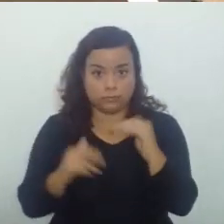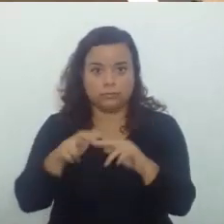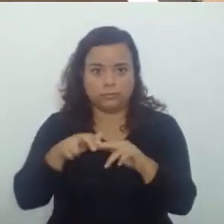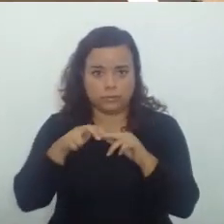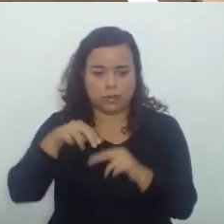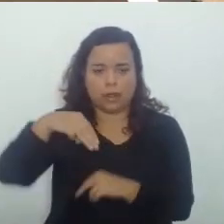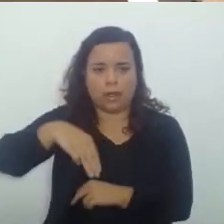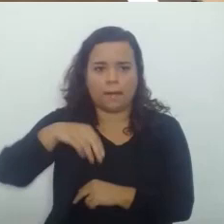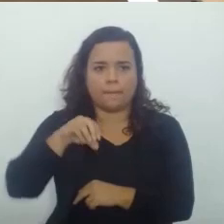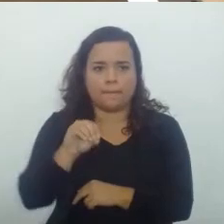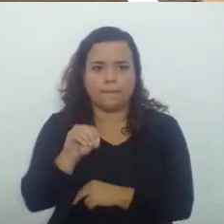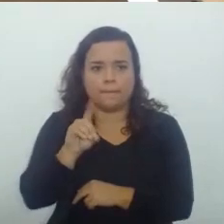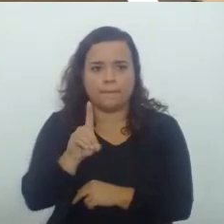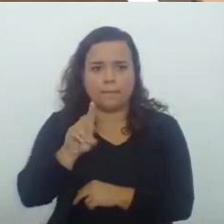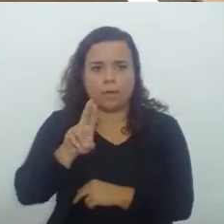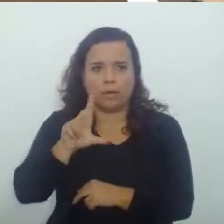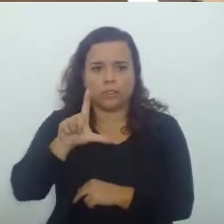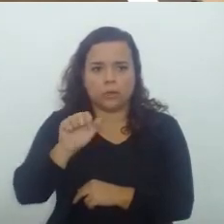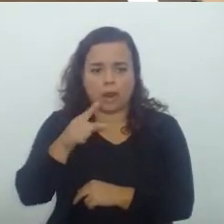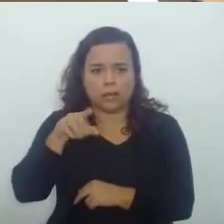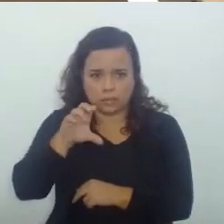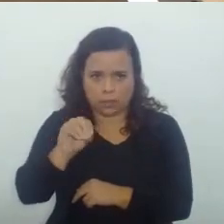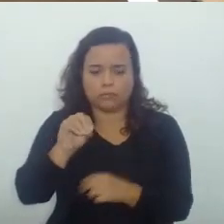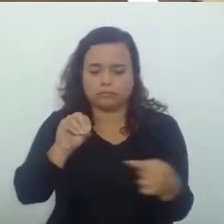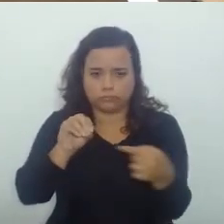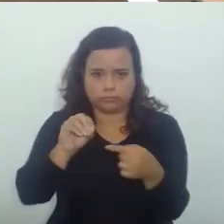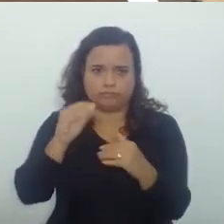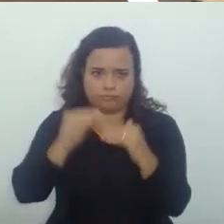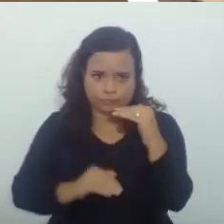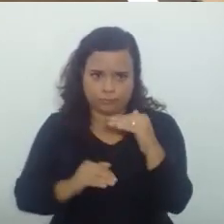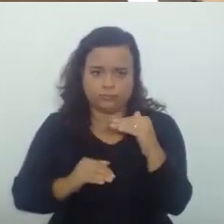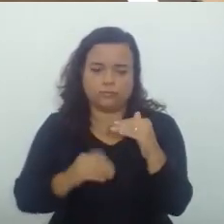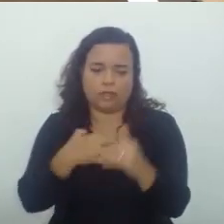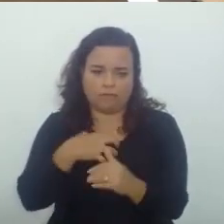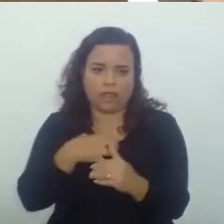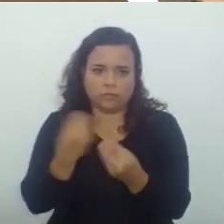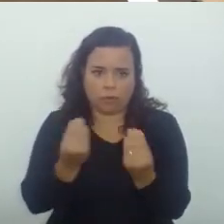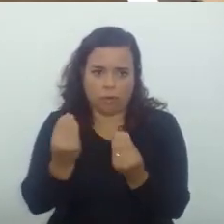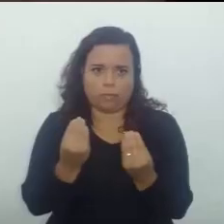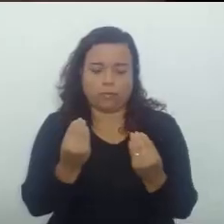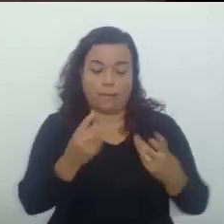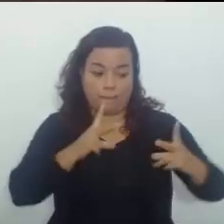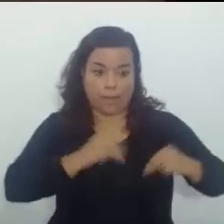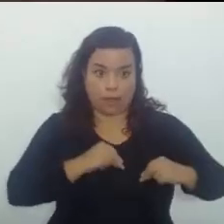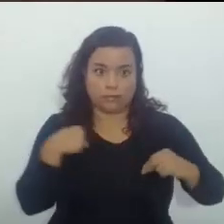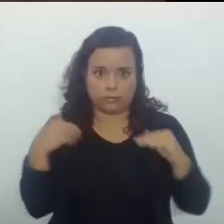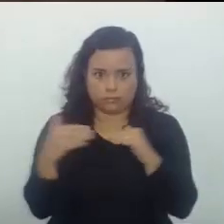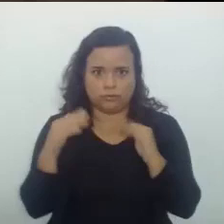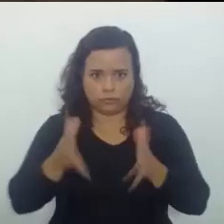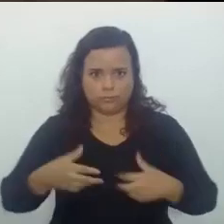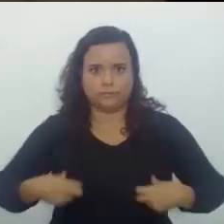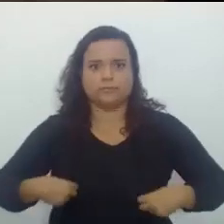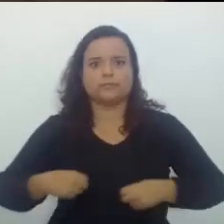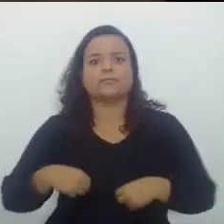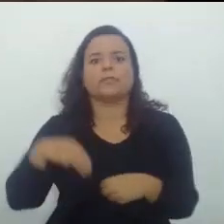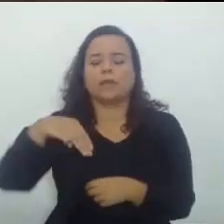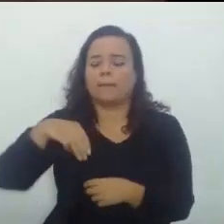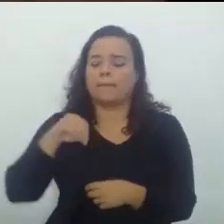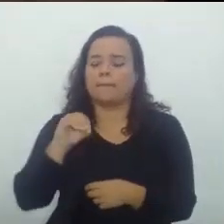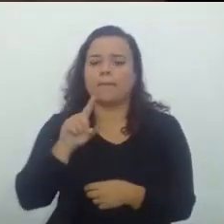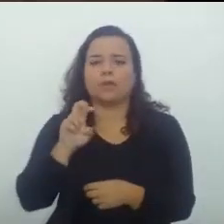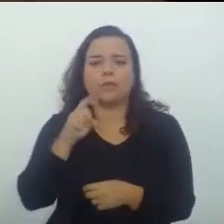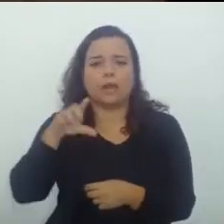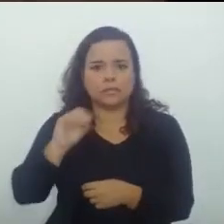Dos efeitos O MEP Já concordei Na modulação Dos efeitos Nós temos Que Se a regra Se nós estamos